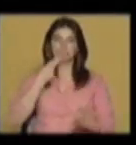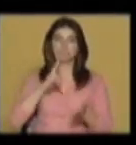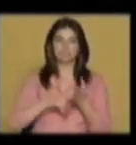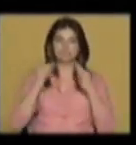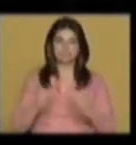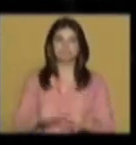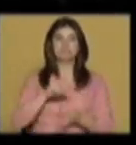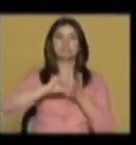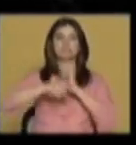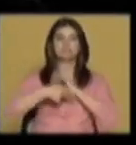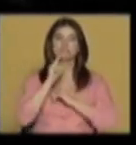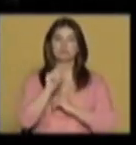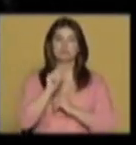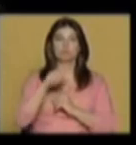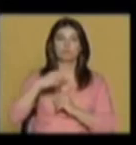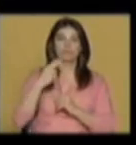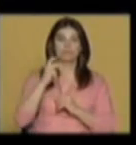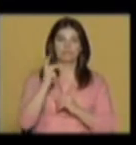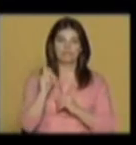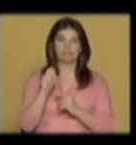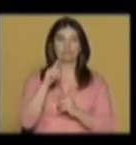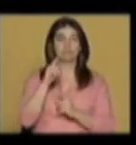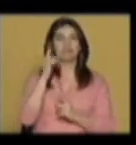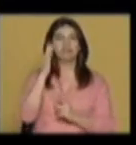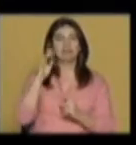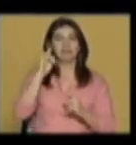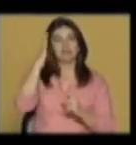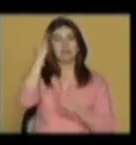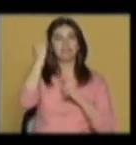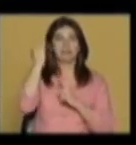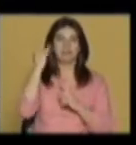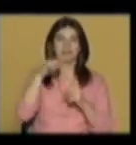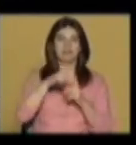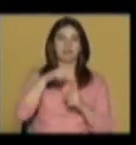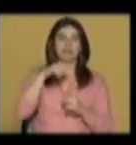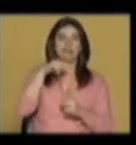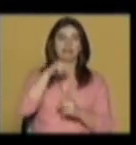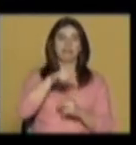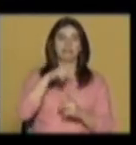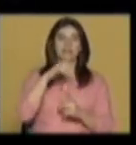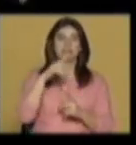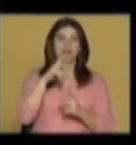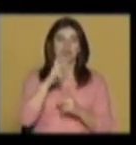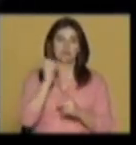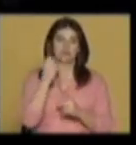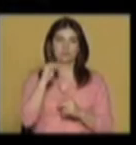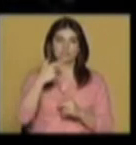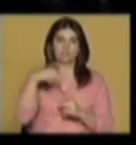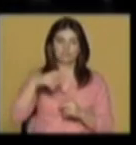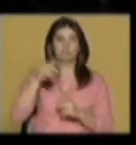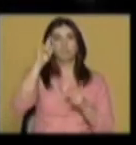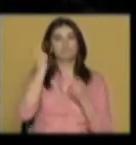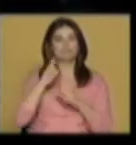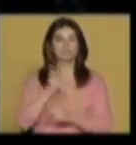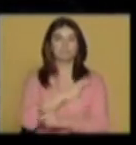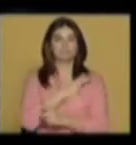Este projeto, chamado NUVE, é da autoria de João Martinho Moura e da coreógrafa Né Barros, um trabalho acompanhado pelo docente